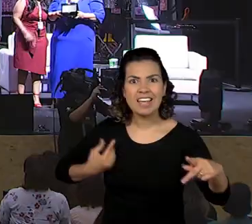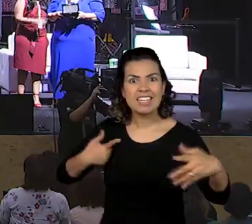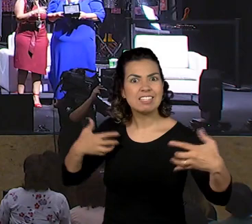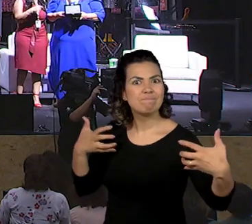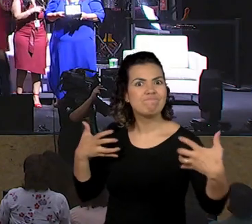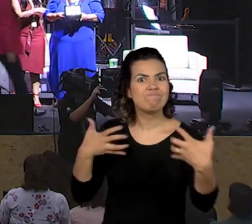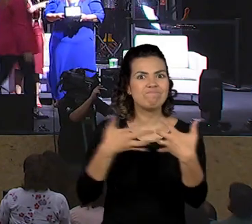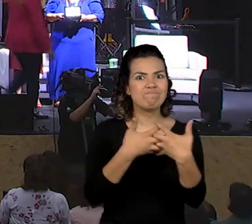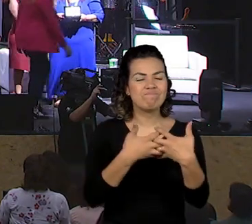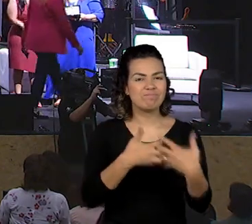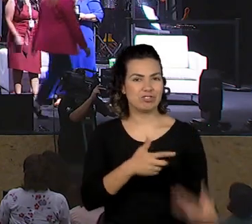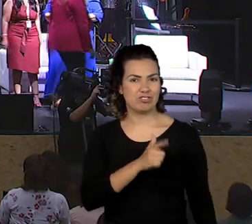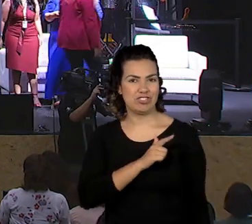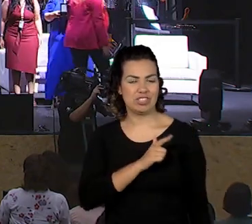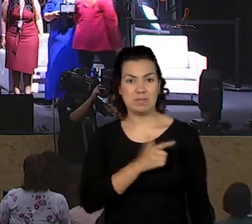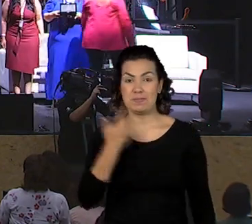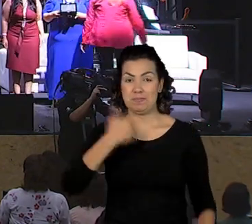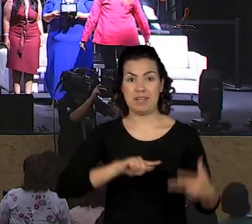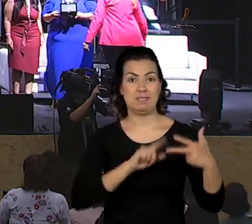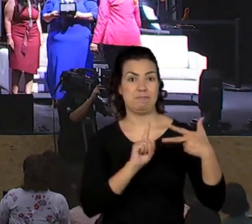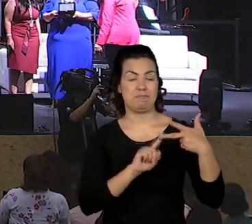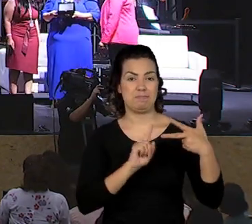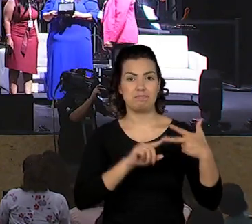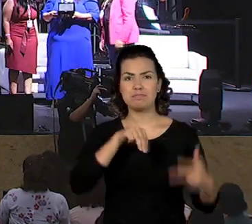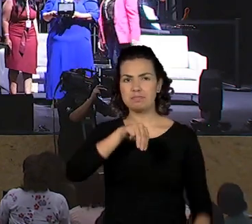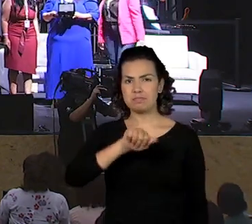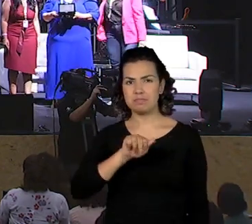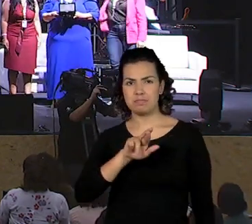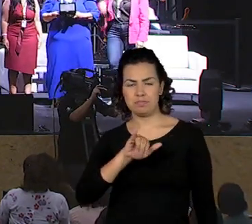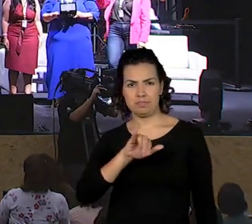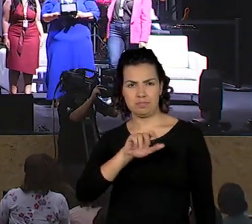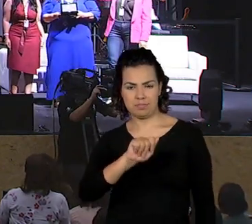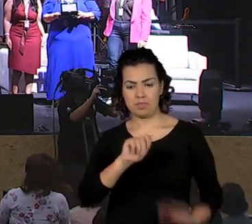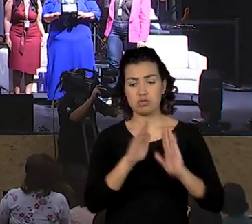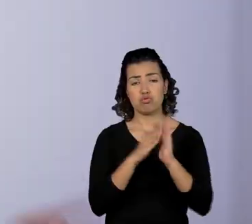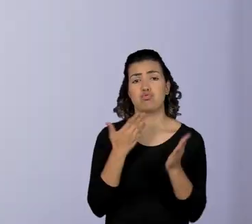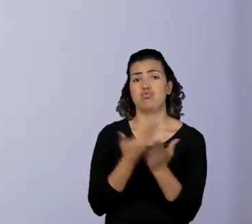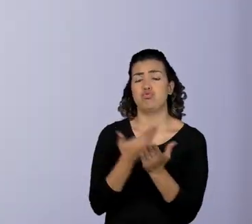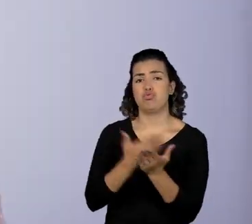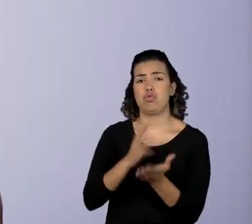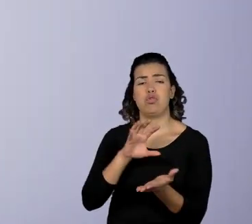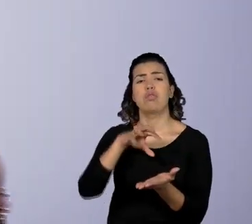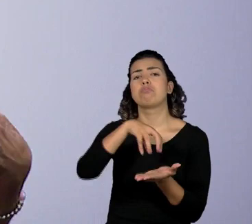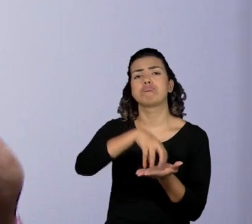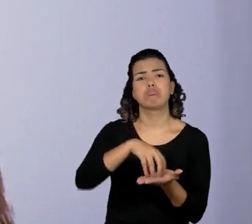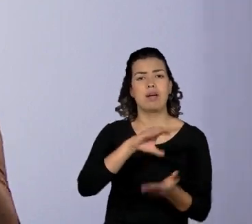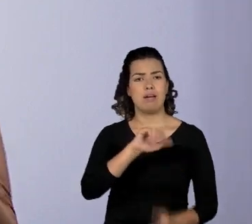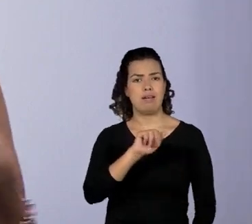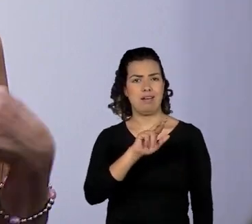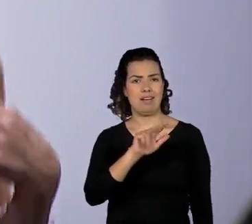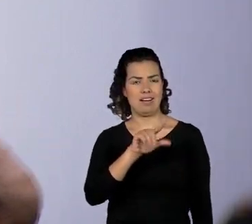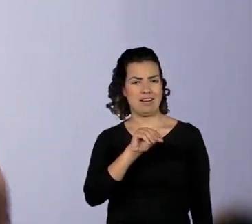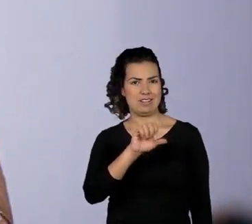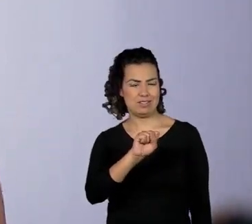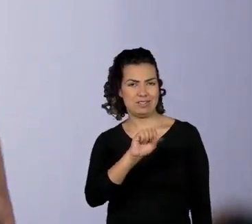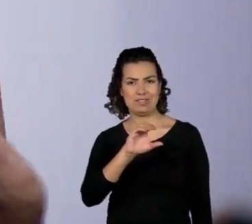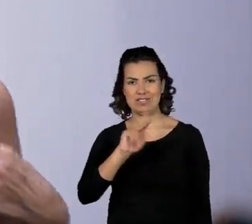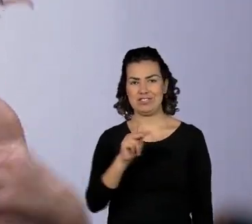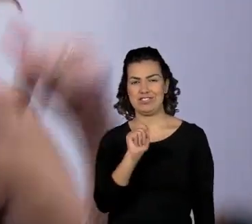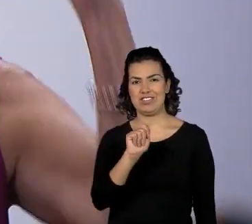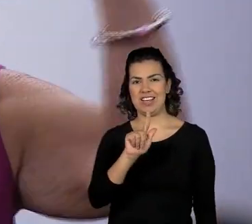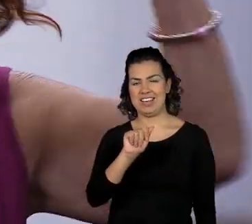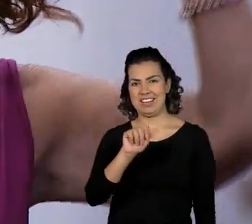Maria Paulino Neto, indicada pela EMEF Carlos Chagas, da Drei Taquera. Mais uma